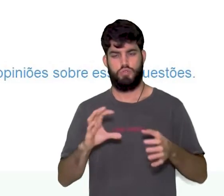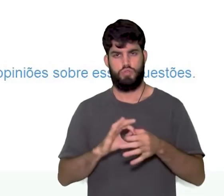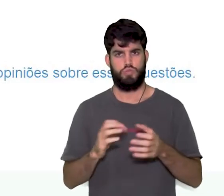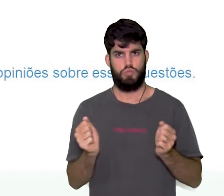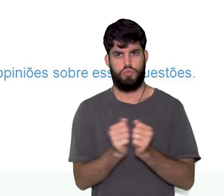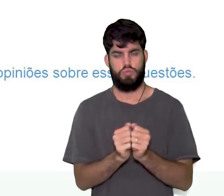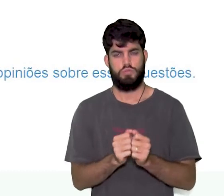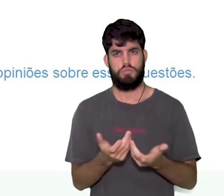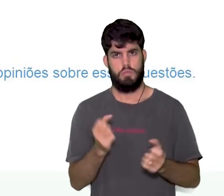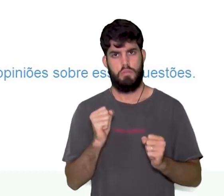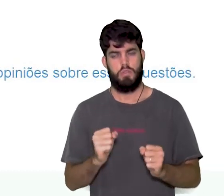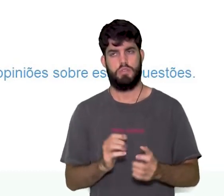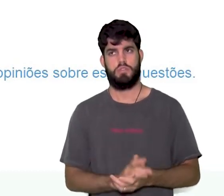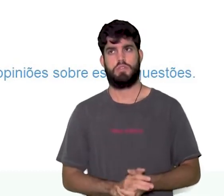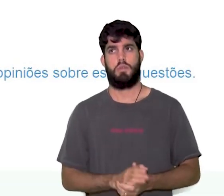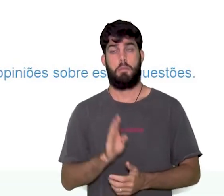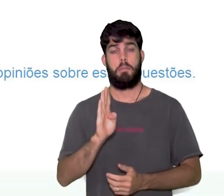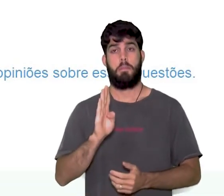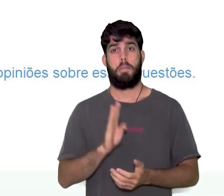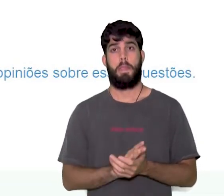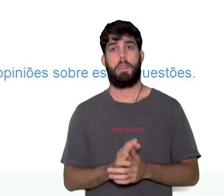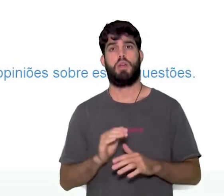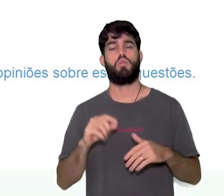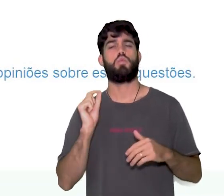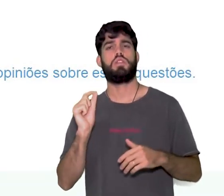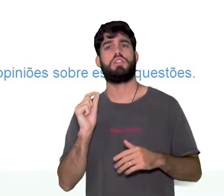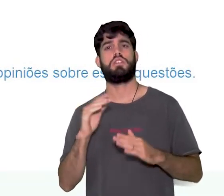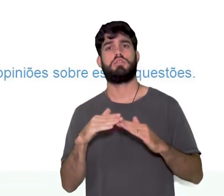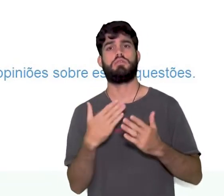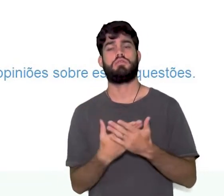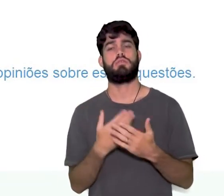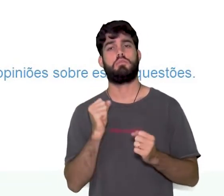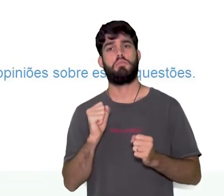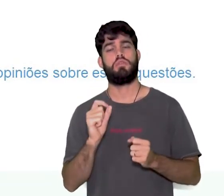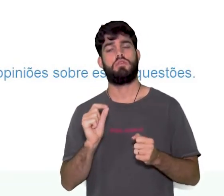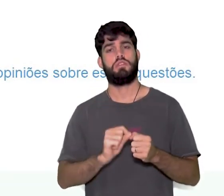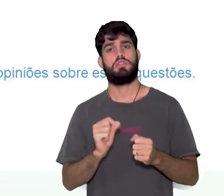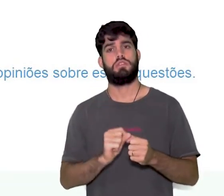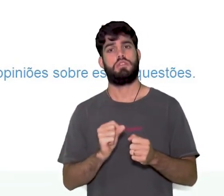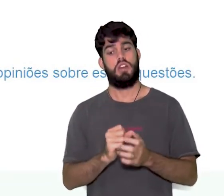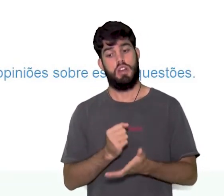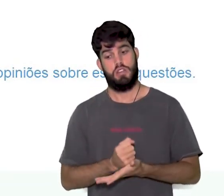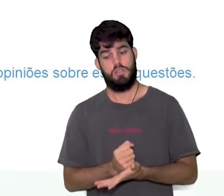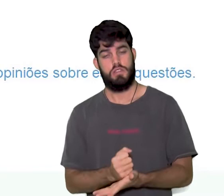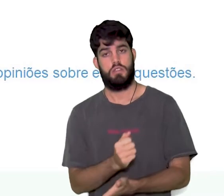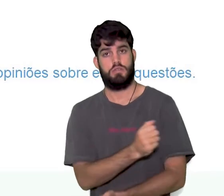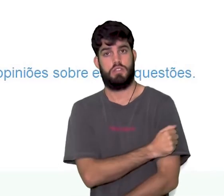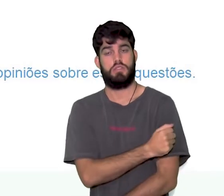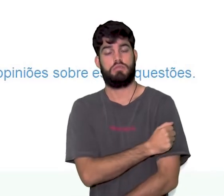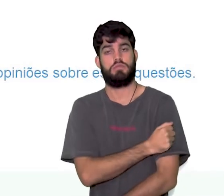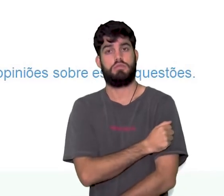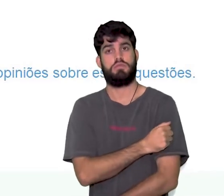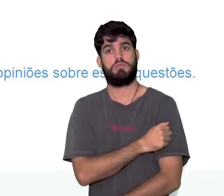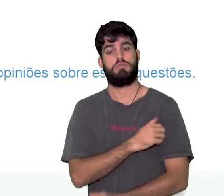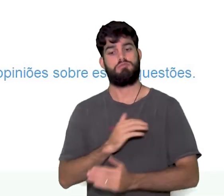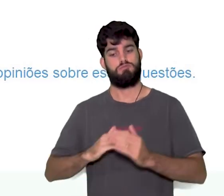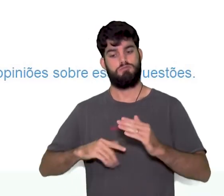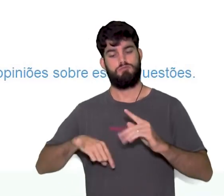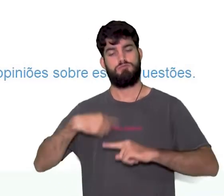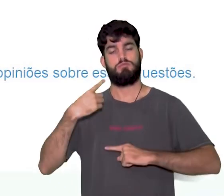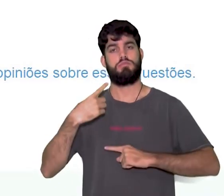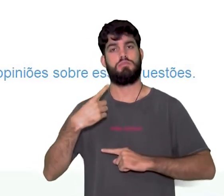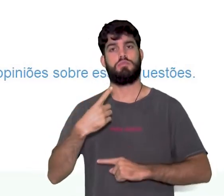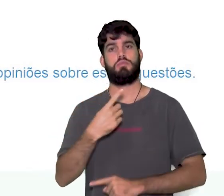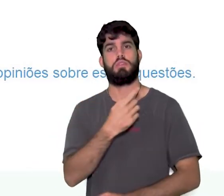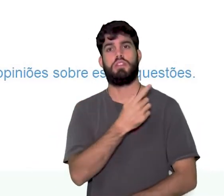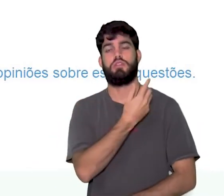B, que ações a escola pode promover para ajudar os alunos a superar os preconceitos, a pensar uns nos outros